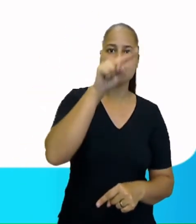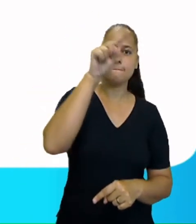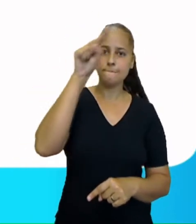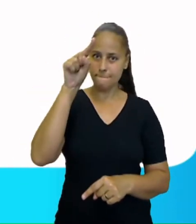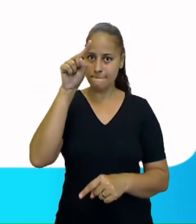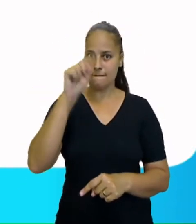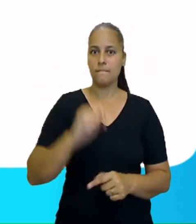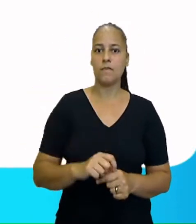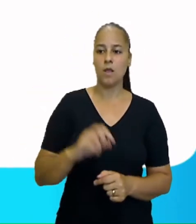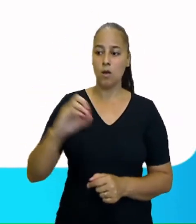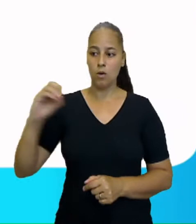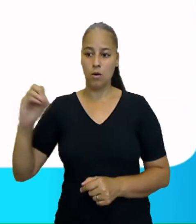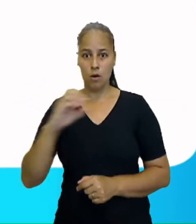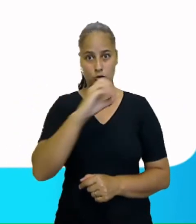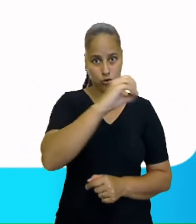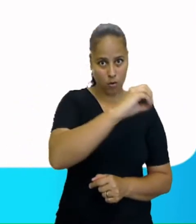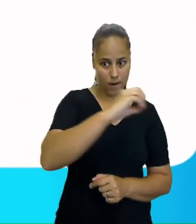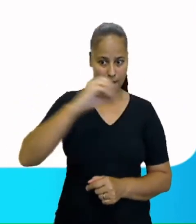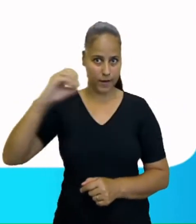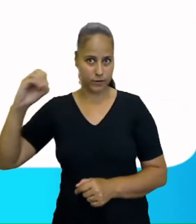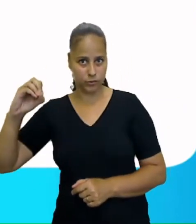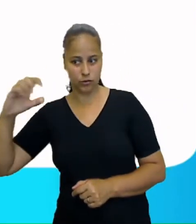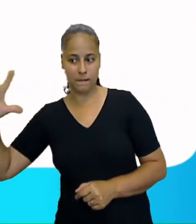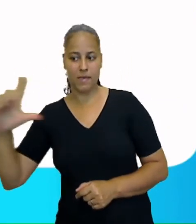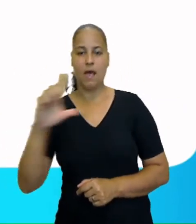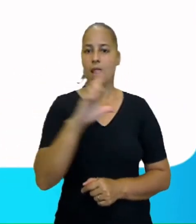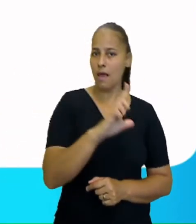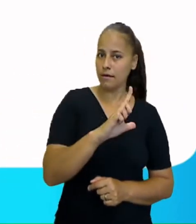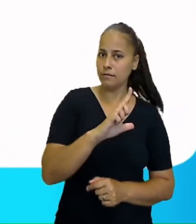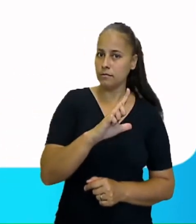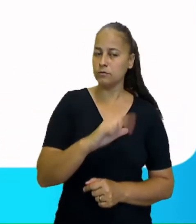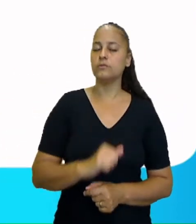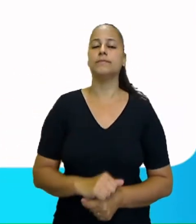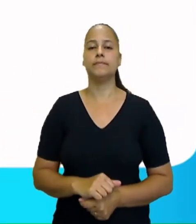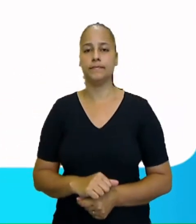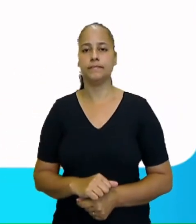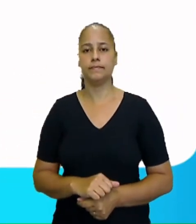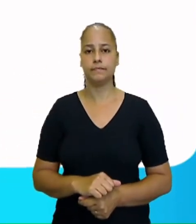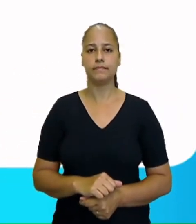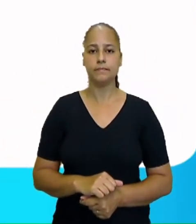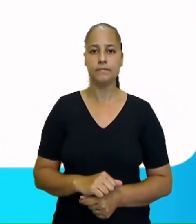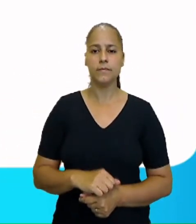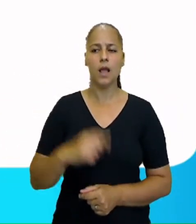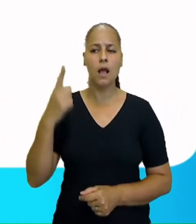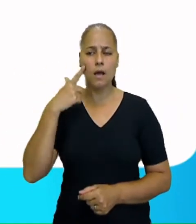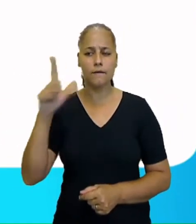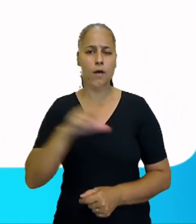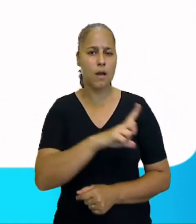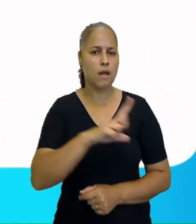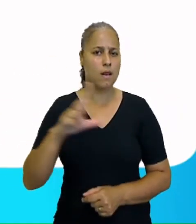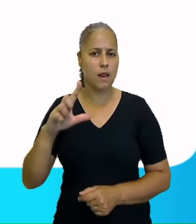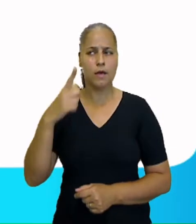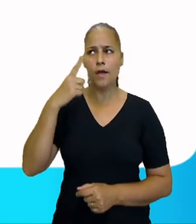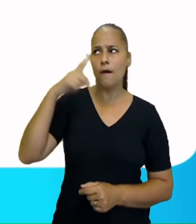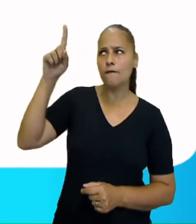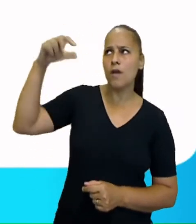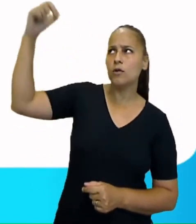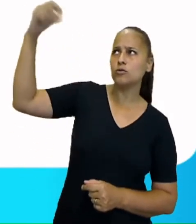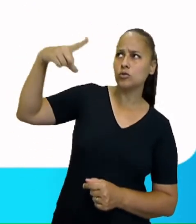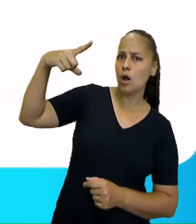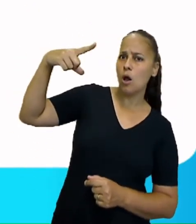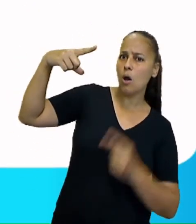Ocorre de leste, de oeste para leste. Ou seja, a porção leste vê o nascer do Sol